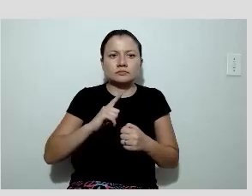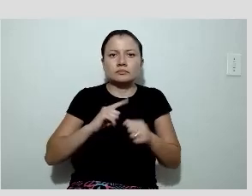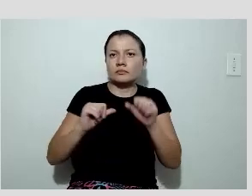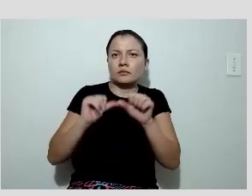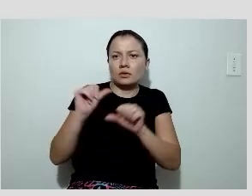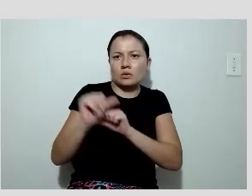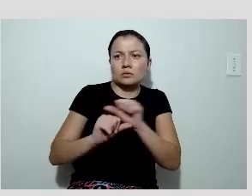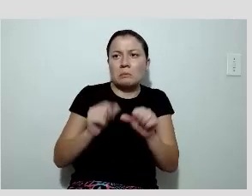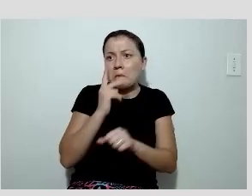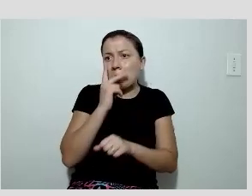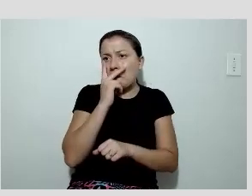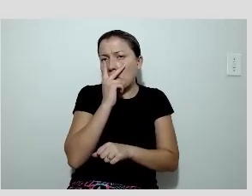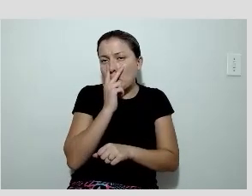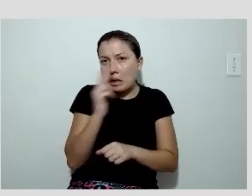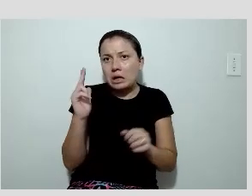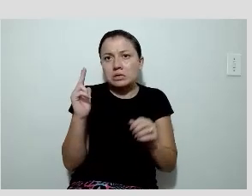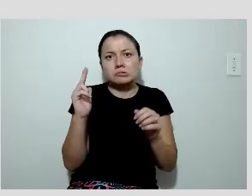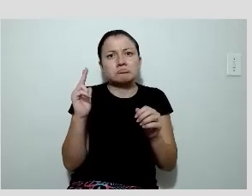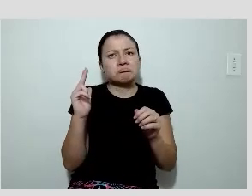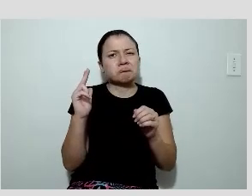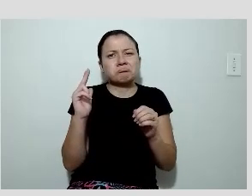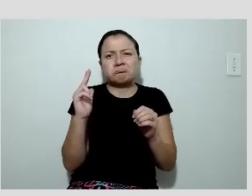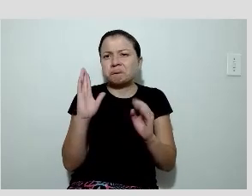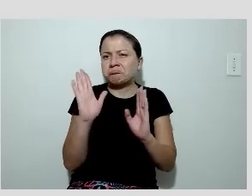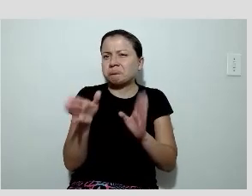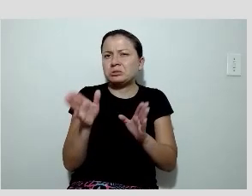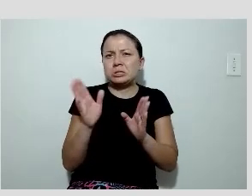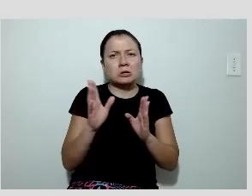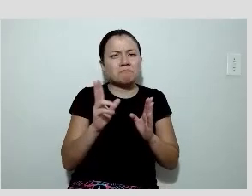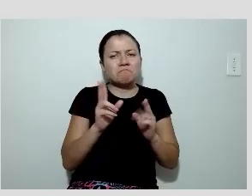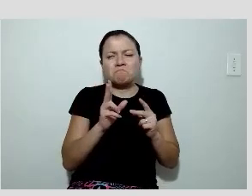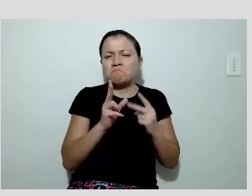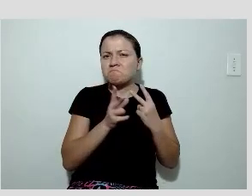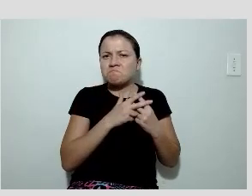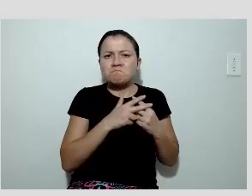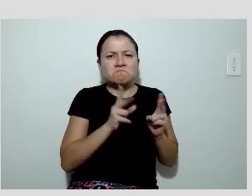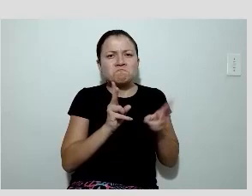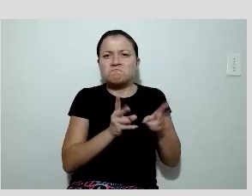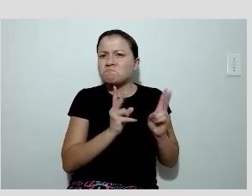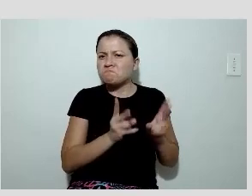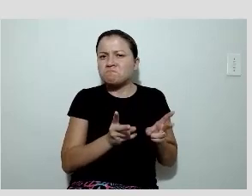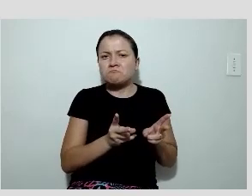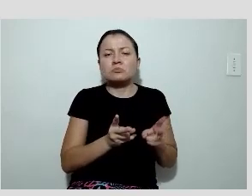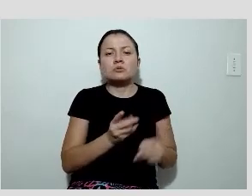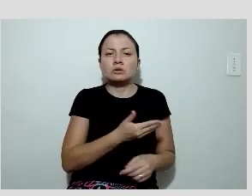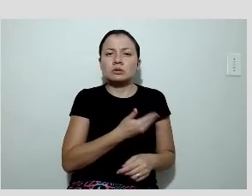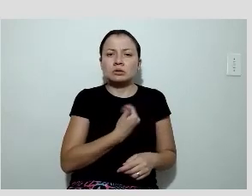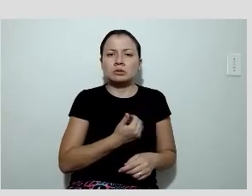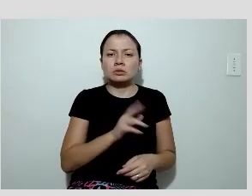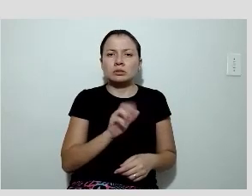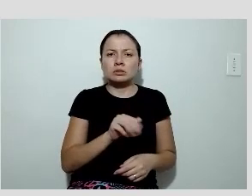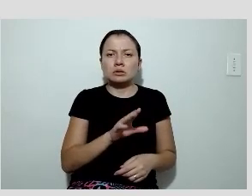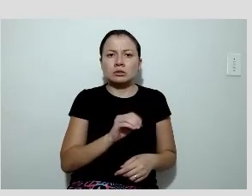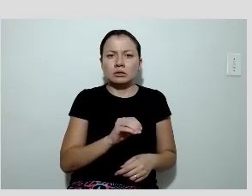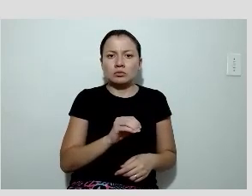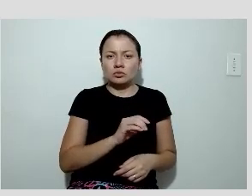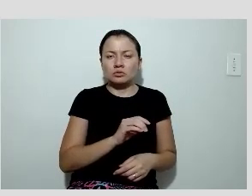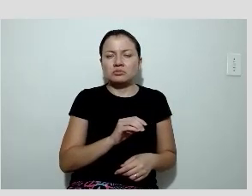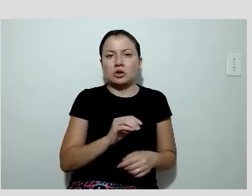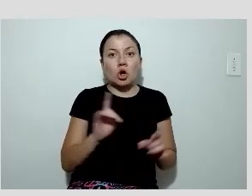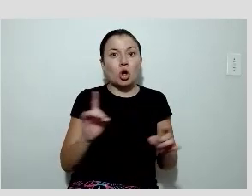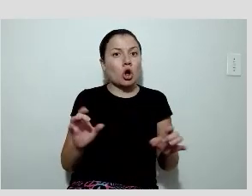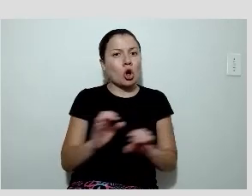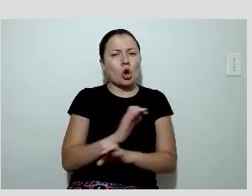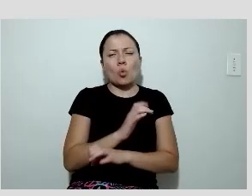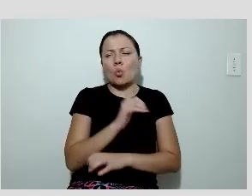paré sincrônicas, repolarização ventricular, tipos quêmicas em parede inferior, o bloqueio de ramo direito incompleto e essa